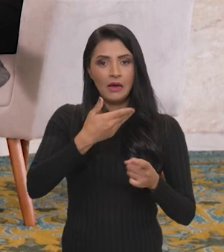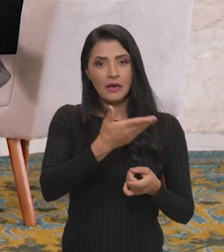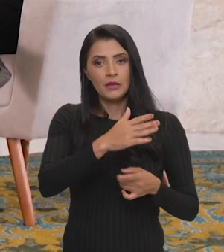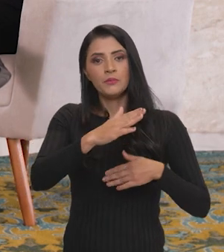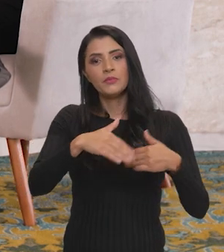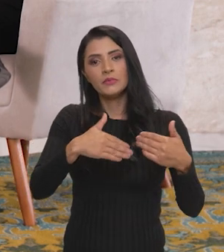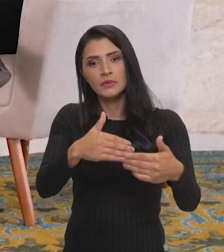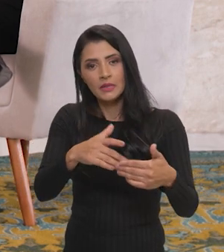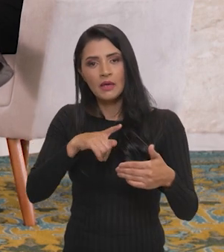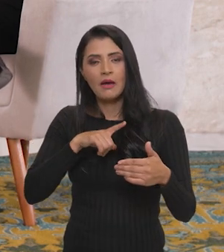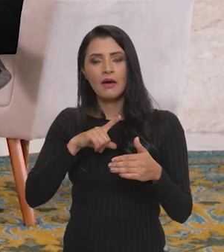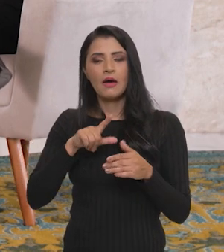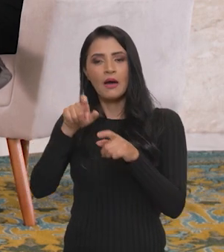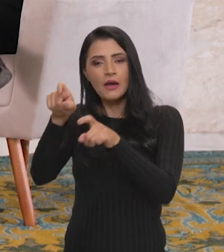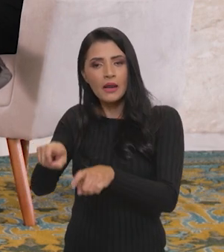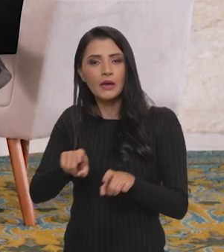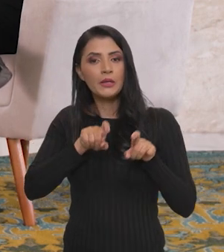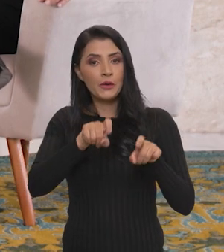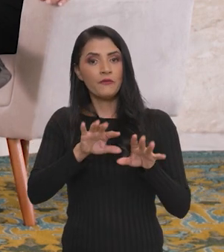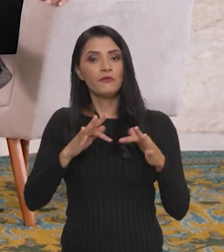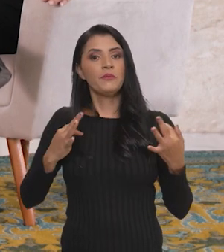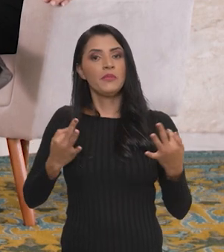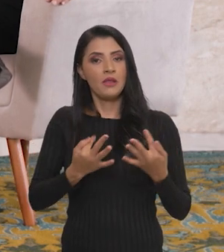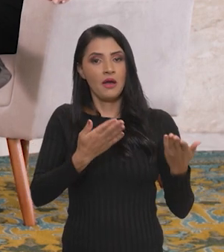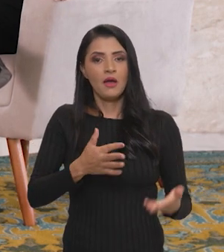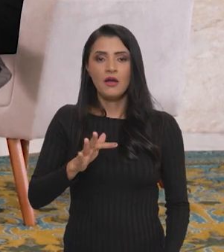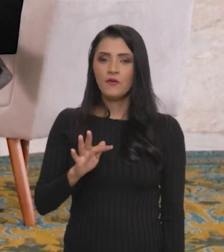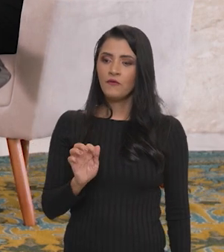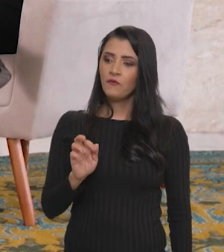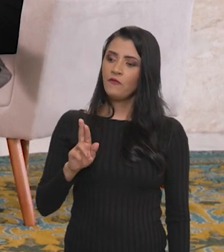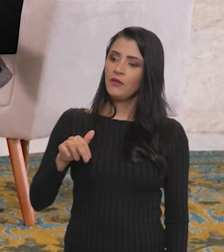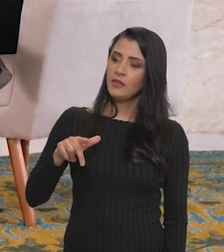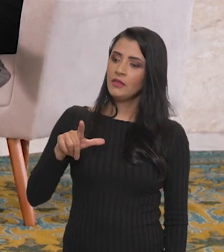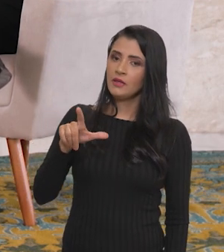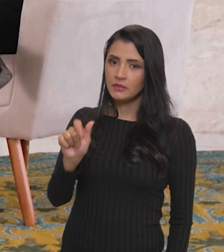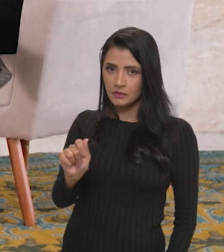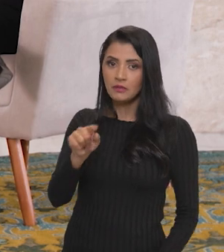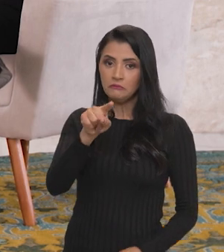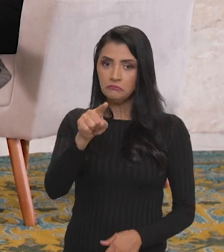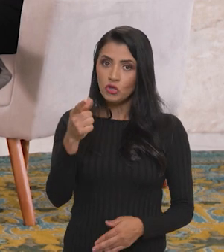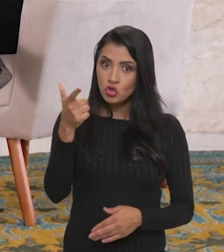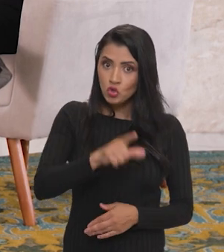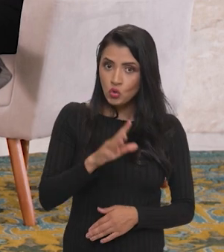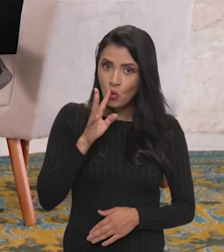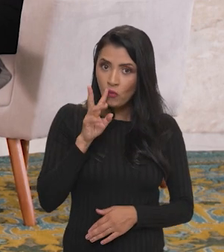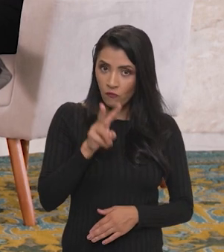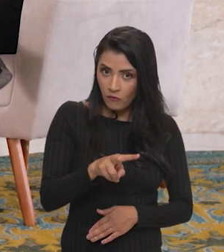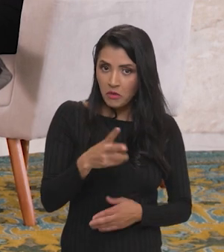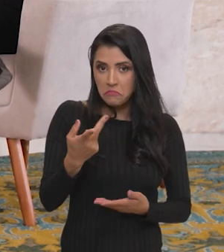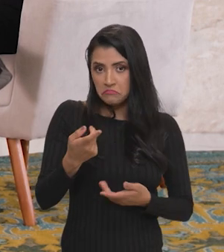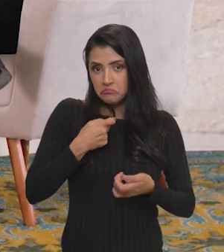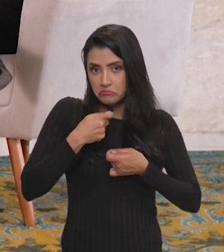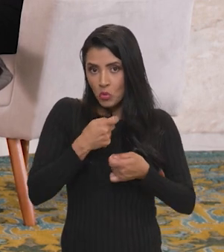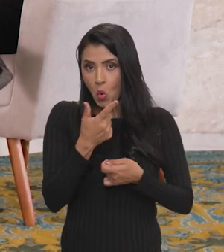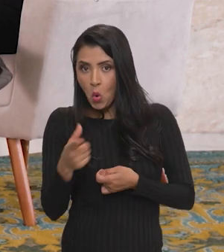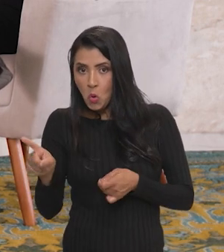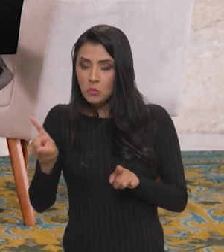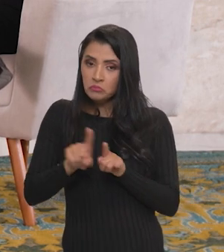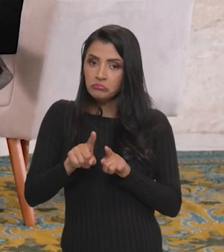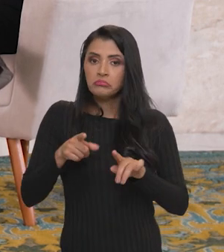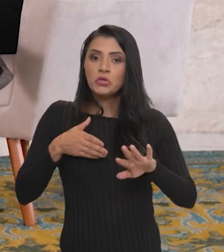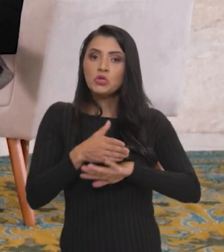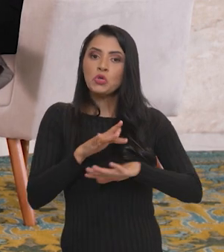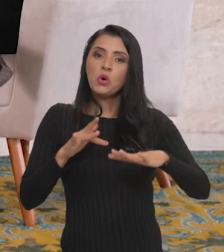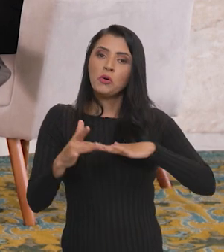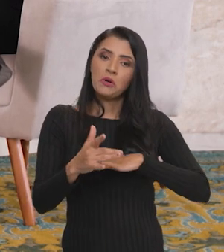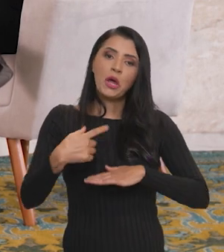executiva do Ministério do Desenvolvimento Agrário e Agricultura Familiar, Fernanda Machiavelli. Se você quiser rever esta ou outras